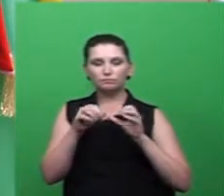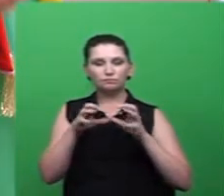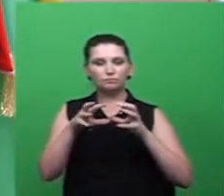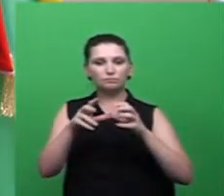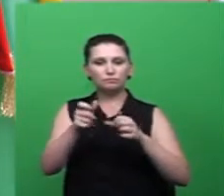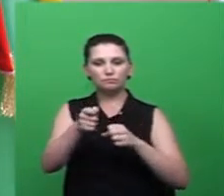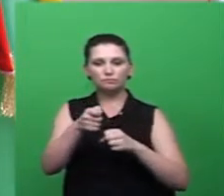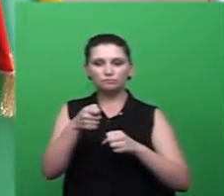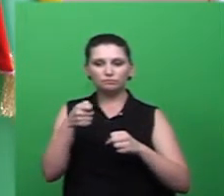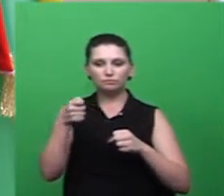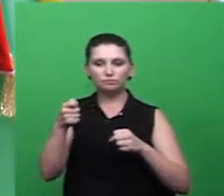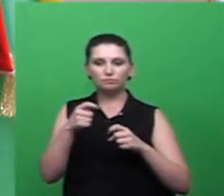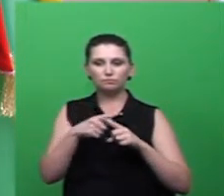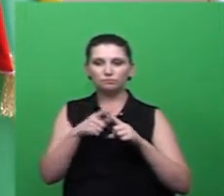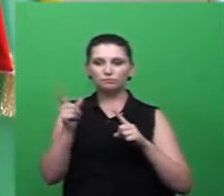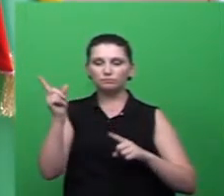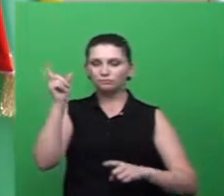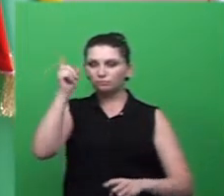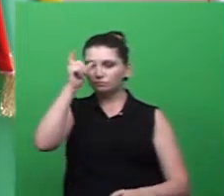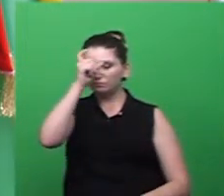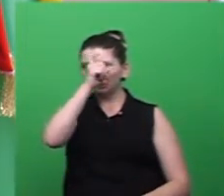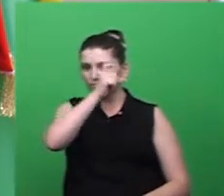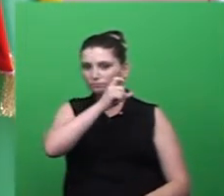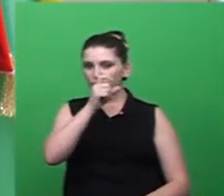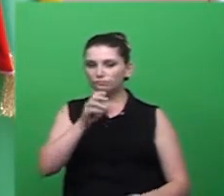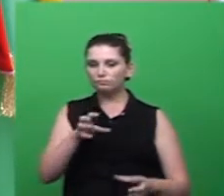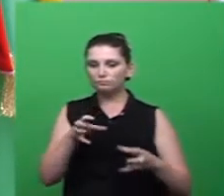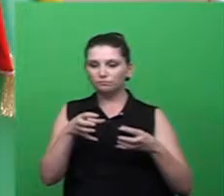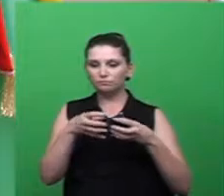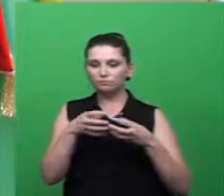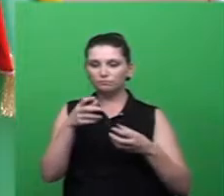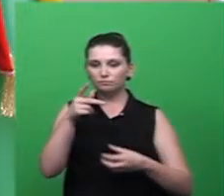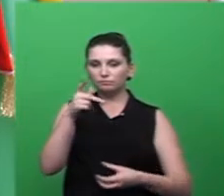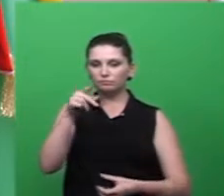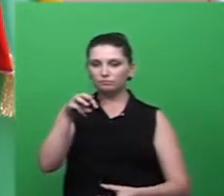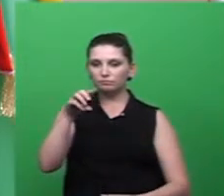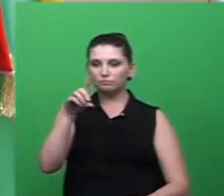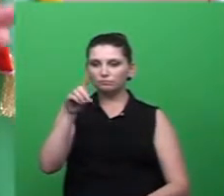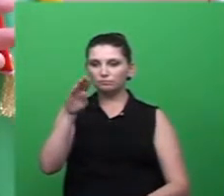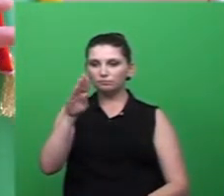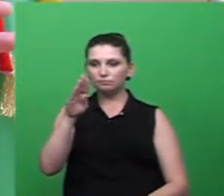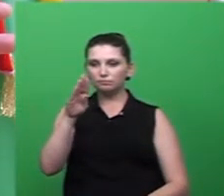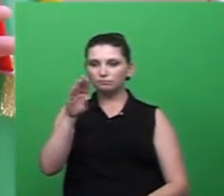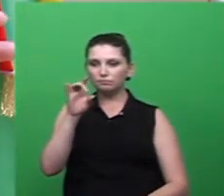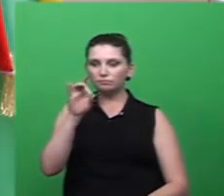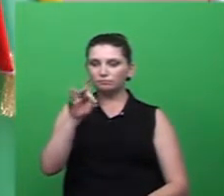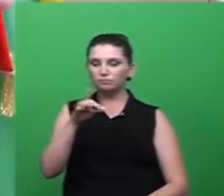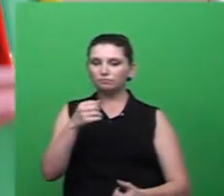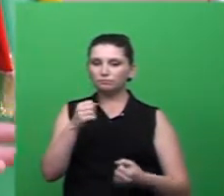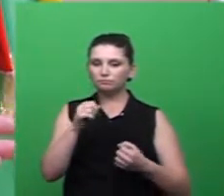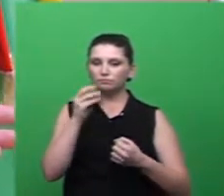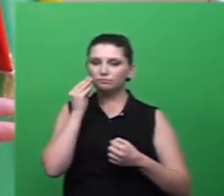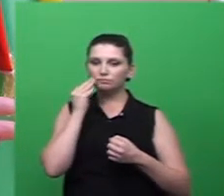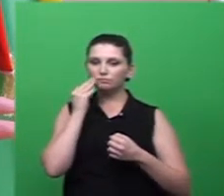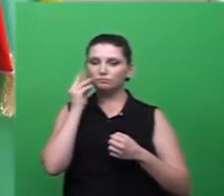com uma ação que foi feita do nosso partido do PMDB do ano passado. Mas eu acho que só aquela medida paliativa não resolveu, e nós